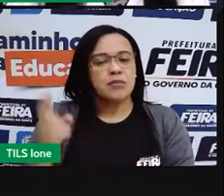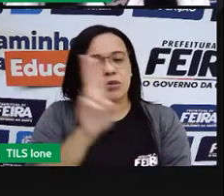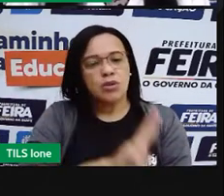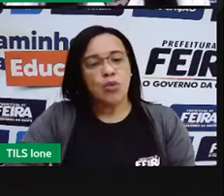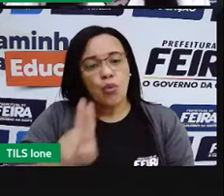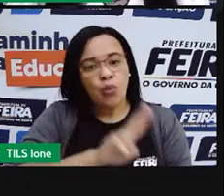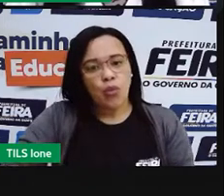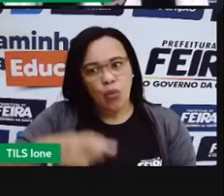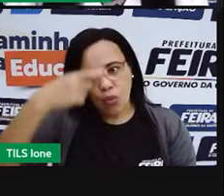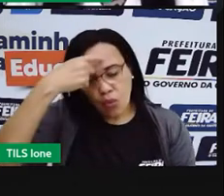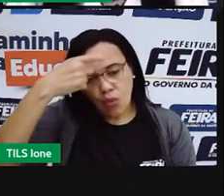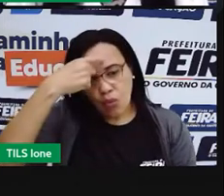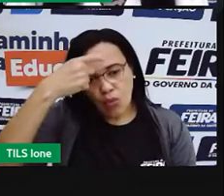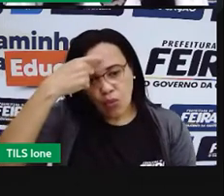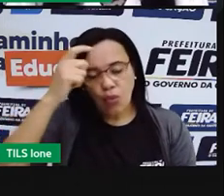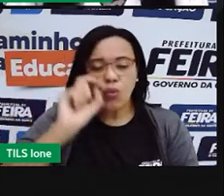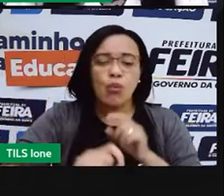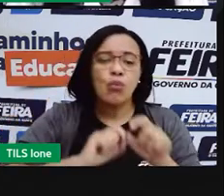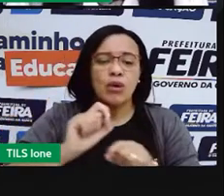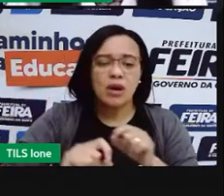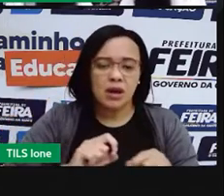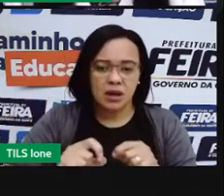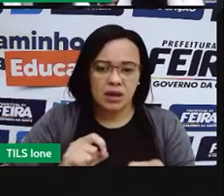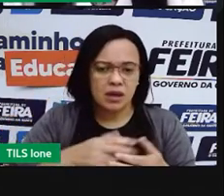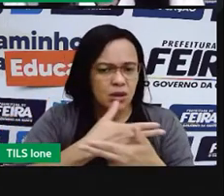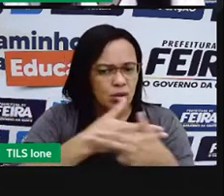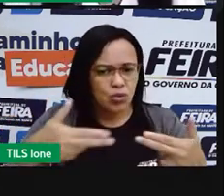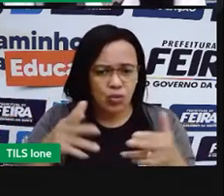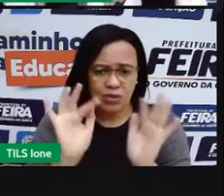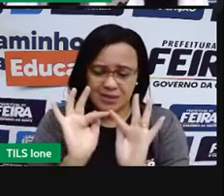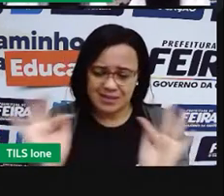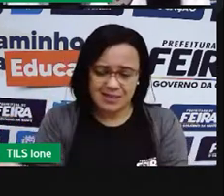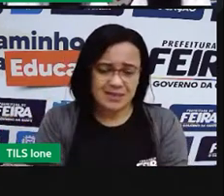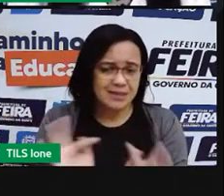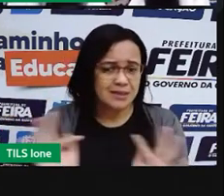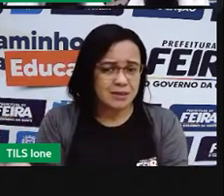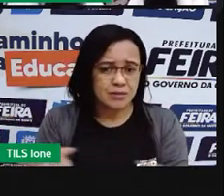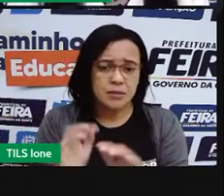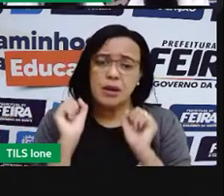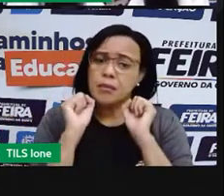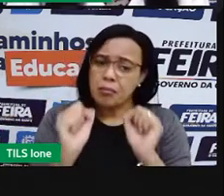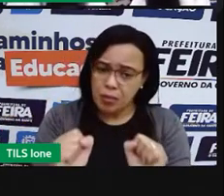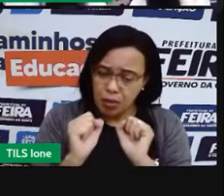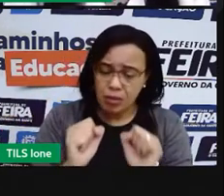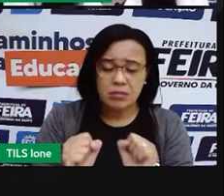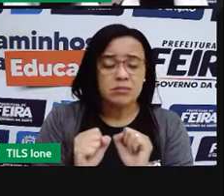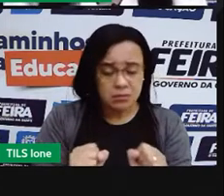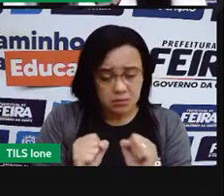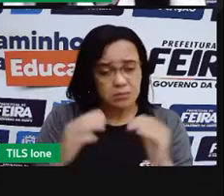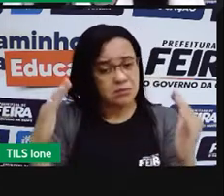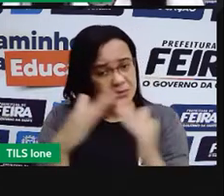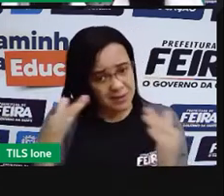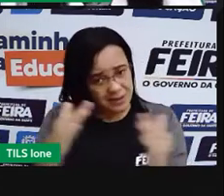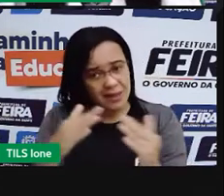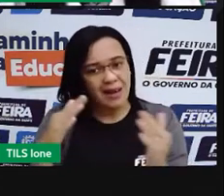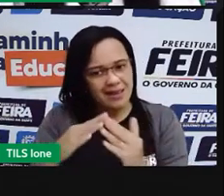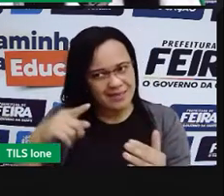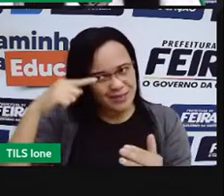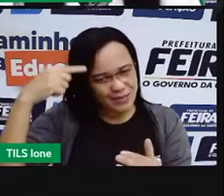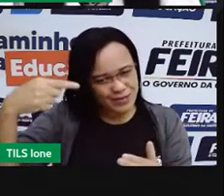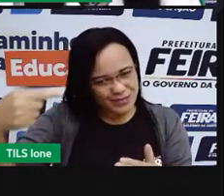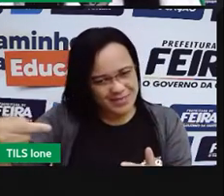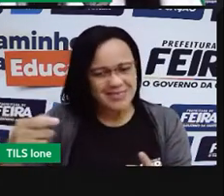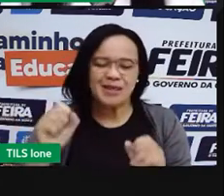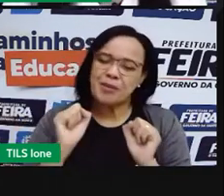ser em carna. Coisas simples que a gente pode aplicar no dia a dia. Como diminuir o cinto do